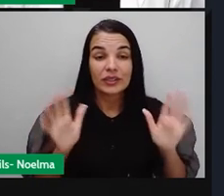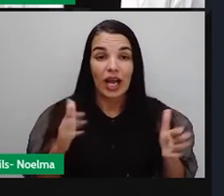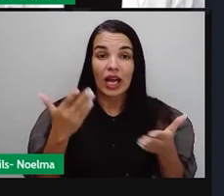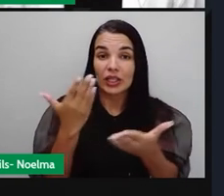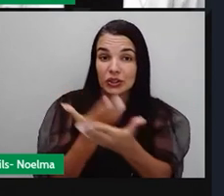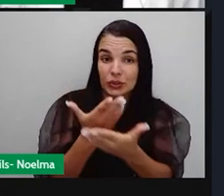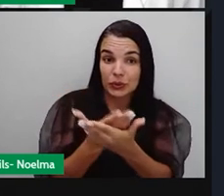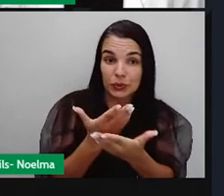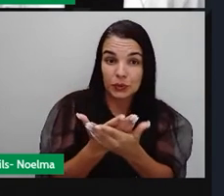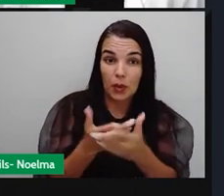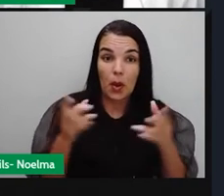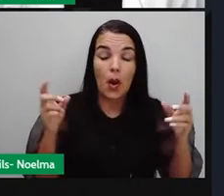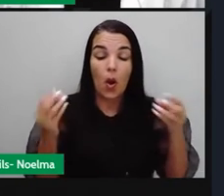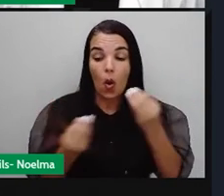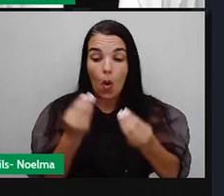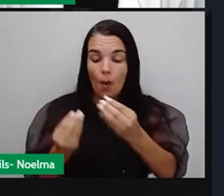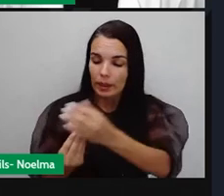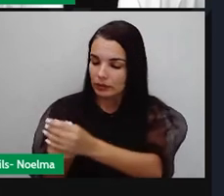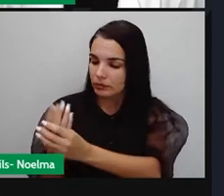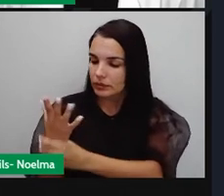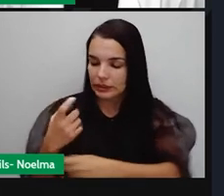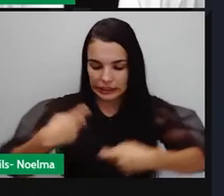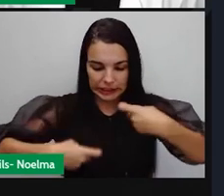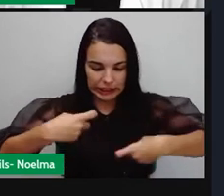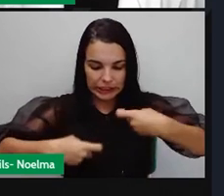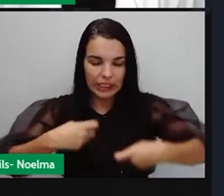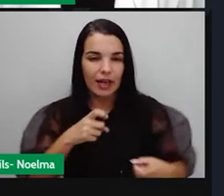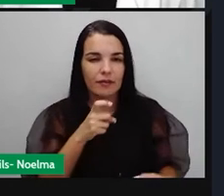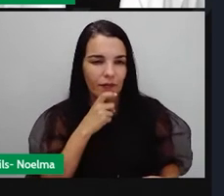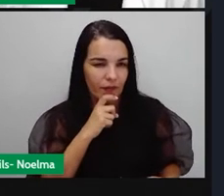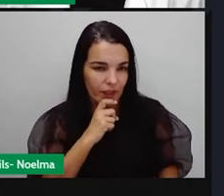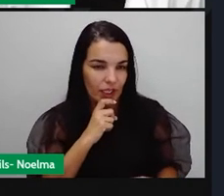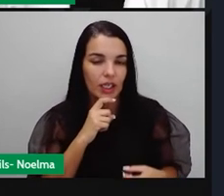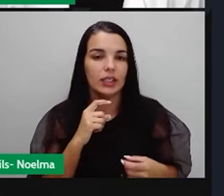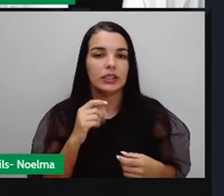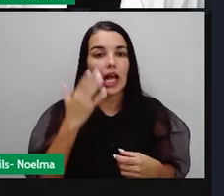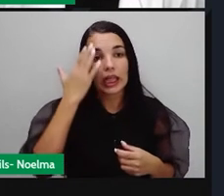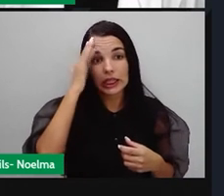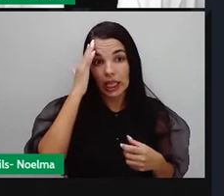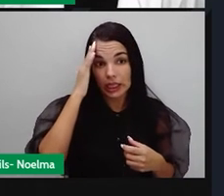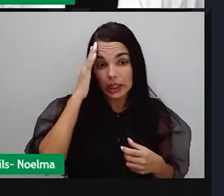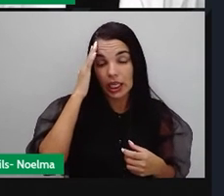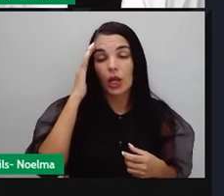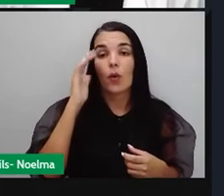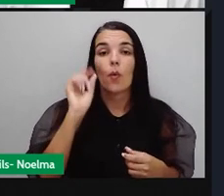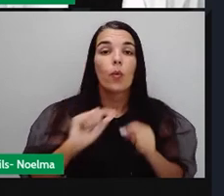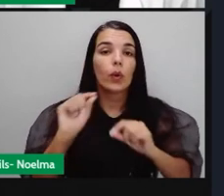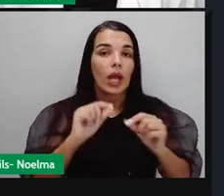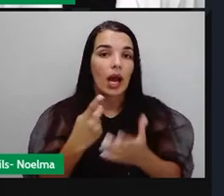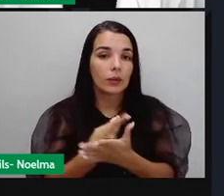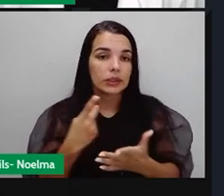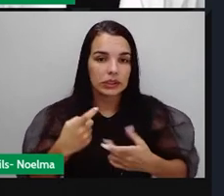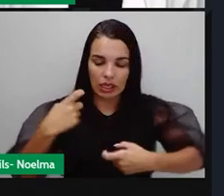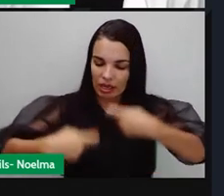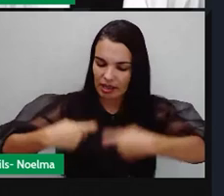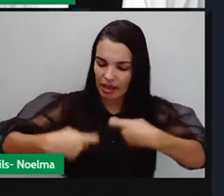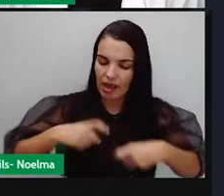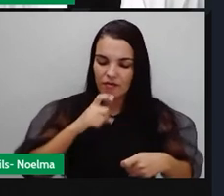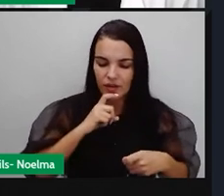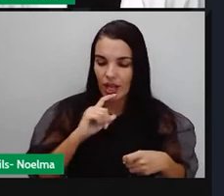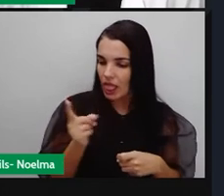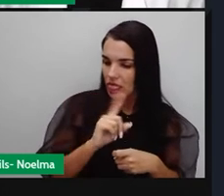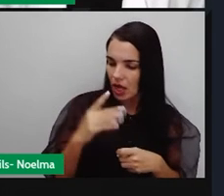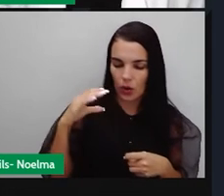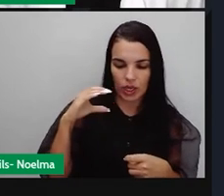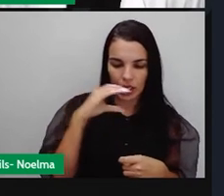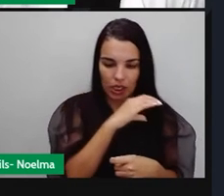estudou a origem da Guerra Fria, a gente entendeu que a Guerra Fria, como eu falei, é uma guerra que não ficou quente, na qual